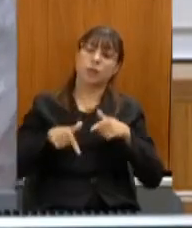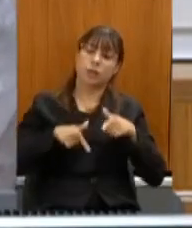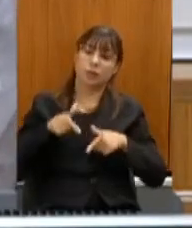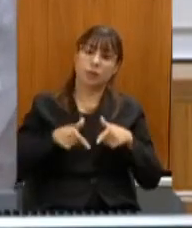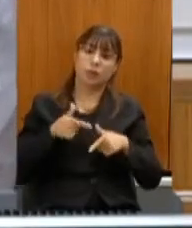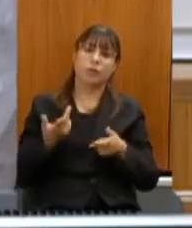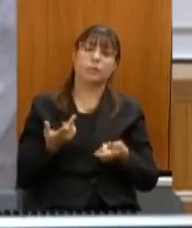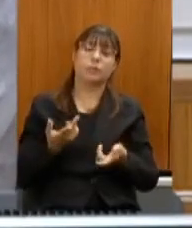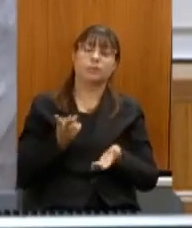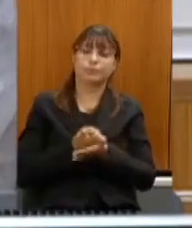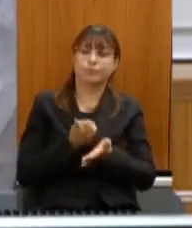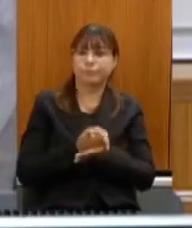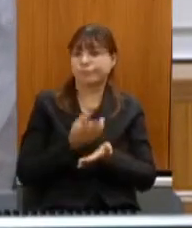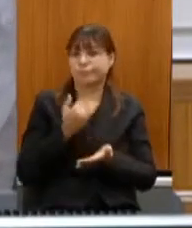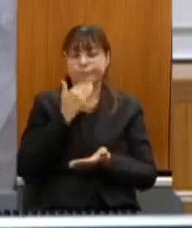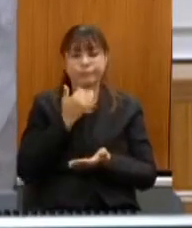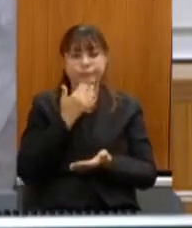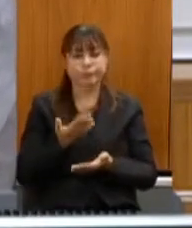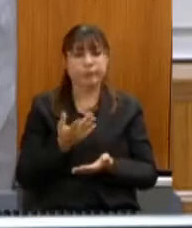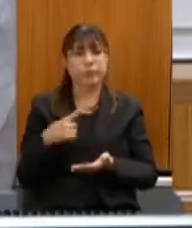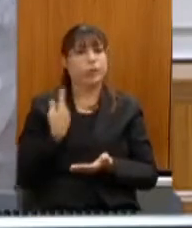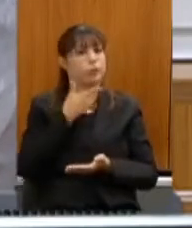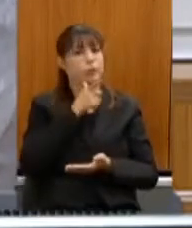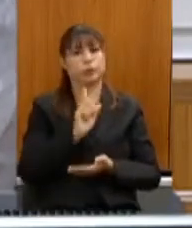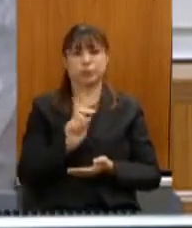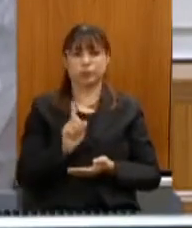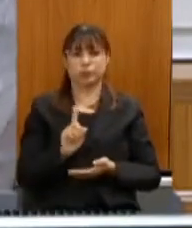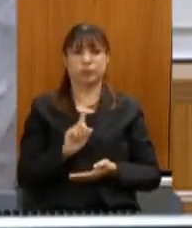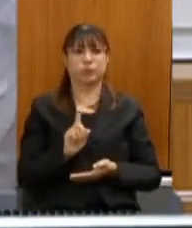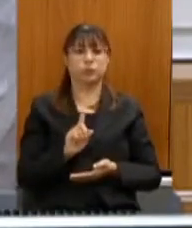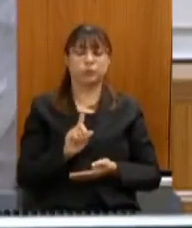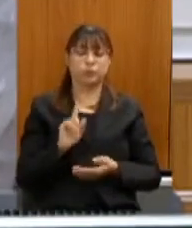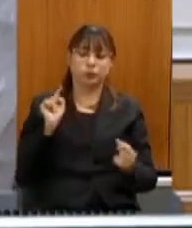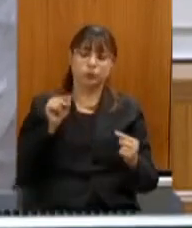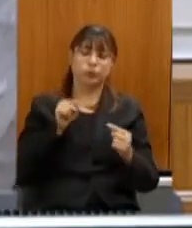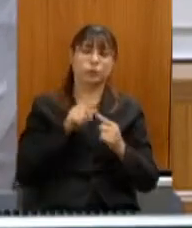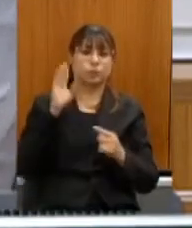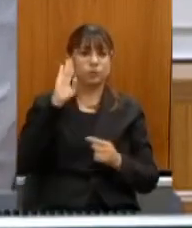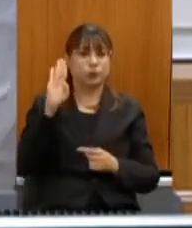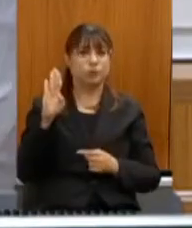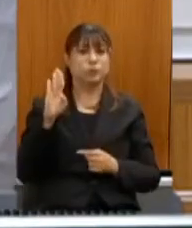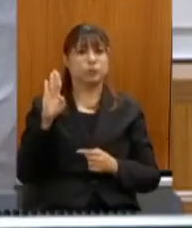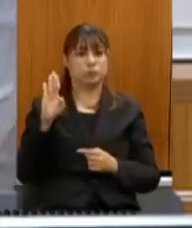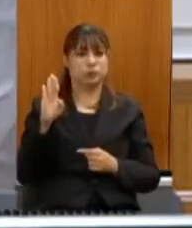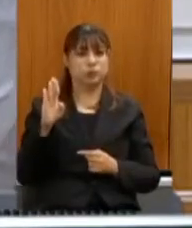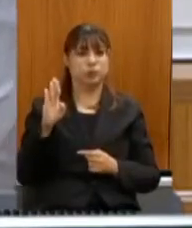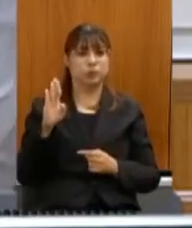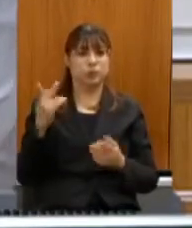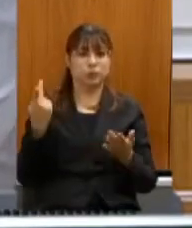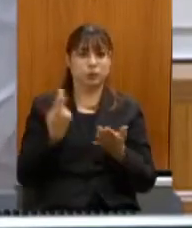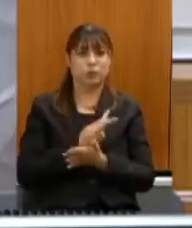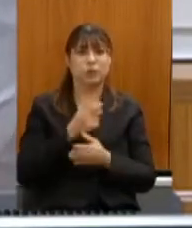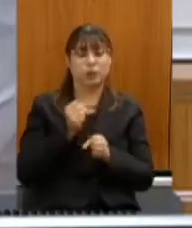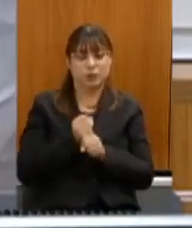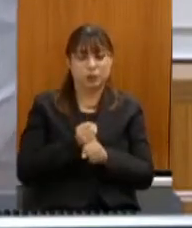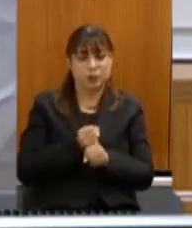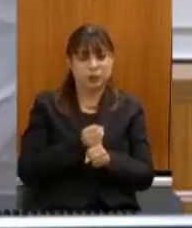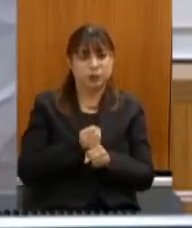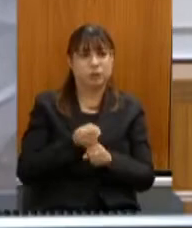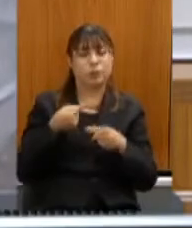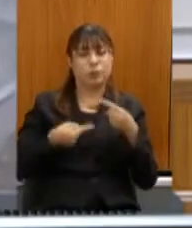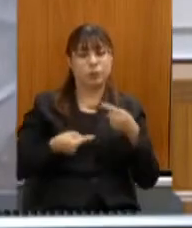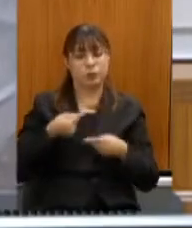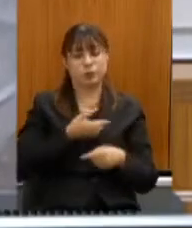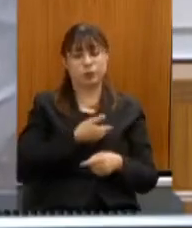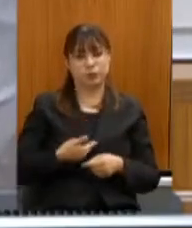inócuas e não vamos conseguir o grande objetivo falado nos últimos 20 anos nas políticas públicas de